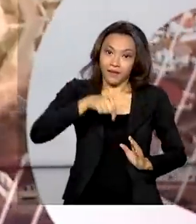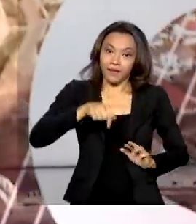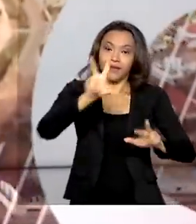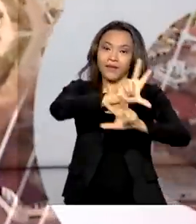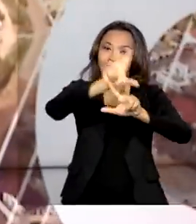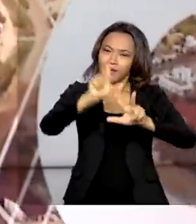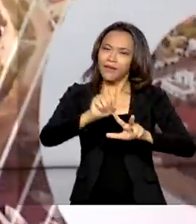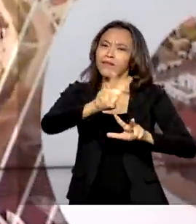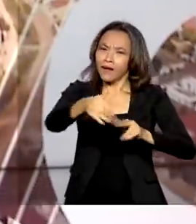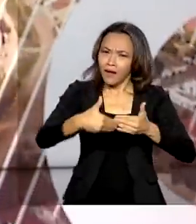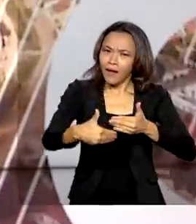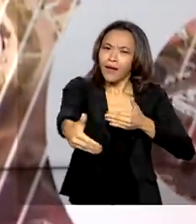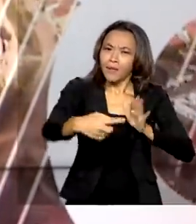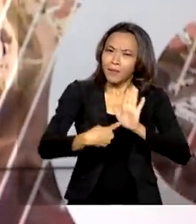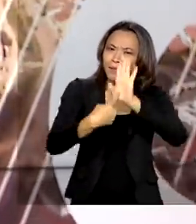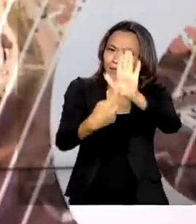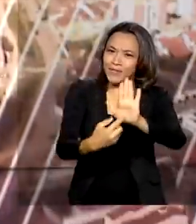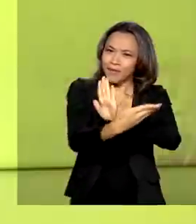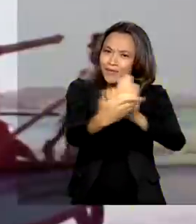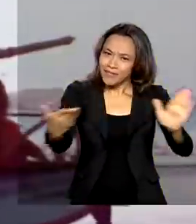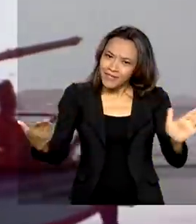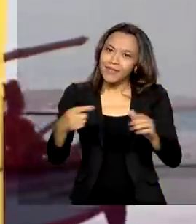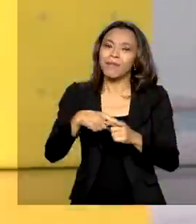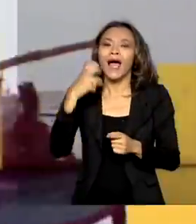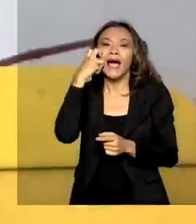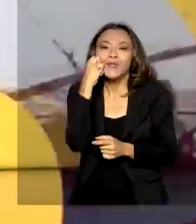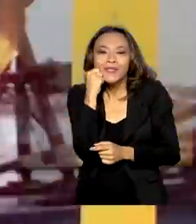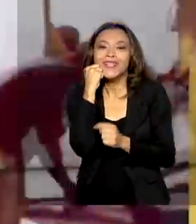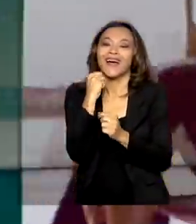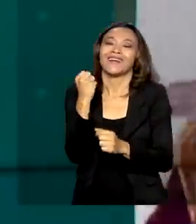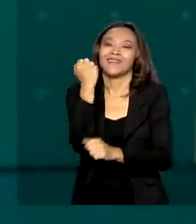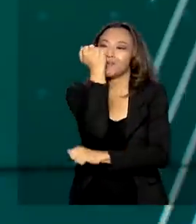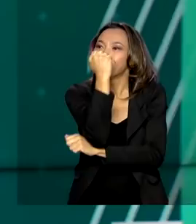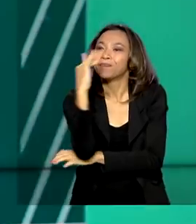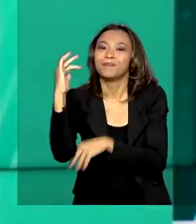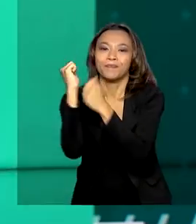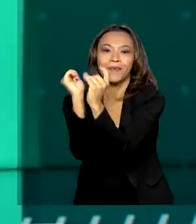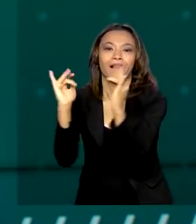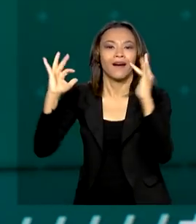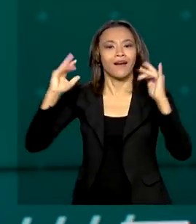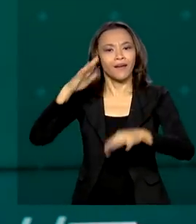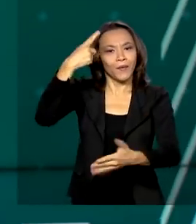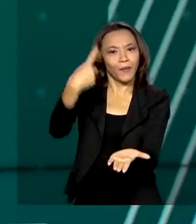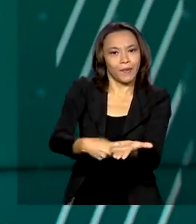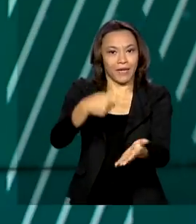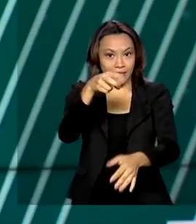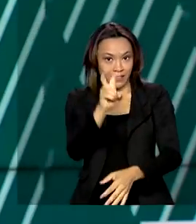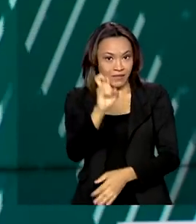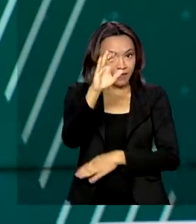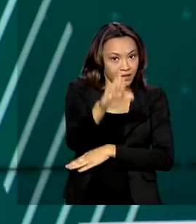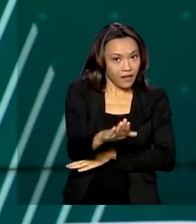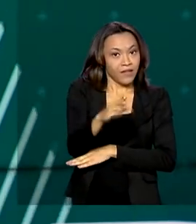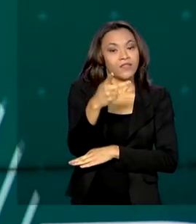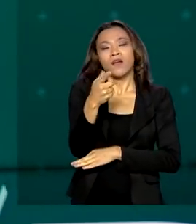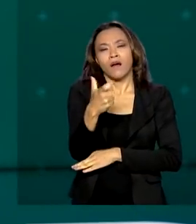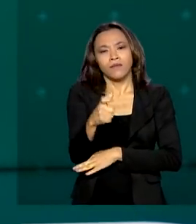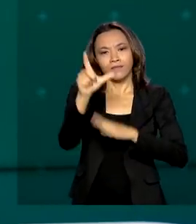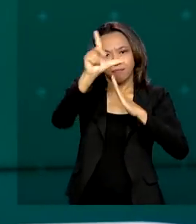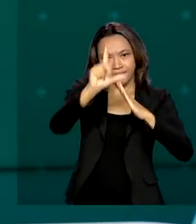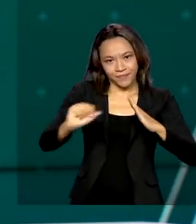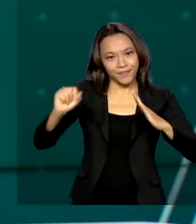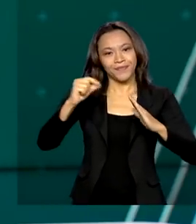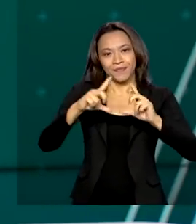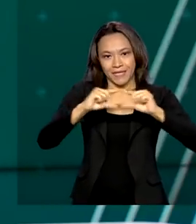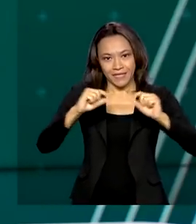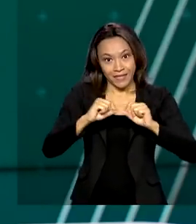ao vivo o lançamento do programa Adote um Parque, que está marcado para 5 horas da tarde no Palácio do Planalto, com a participação do